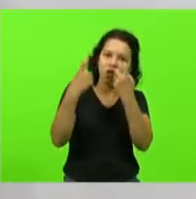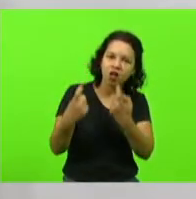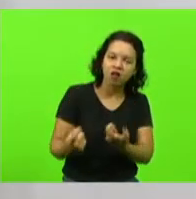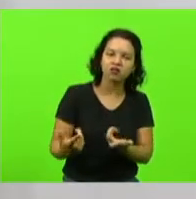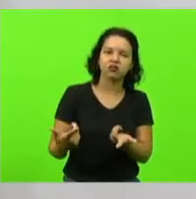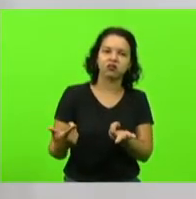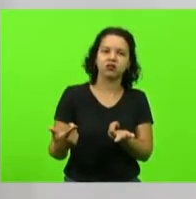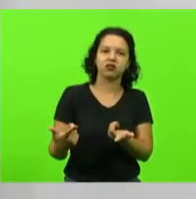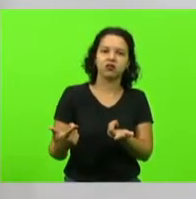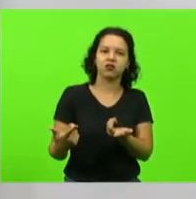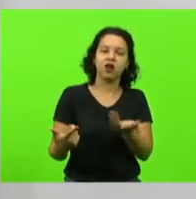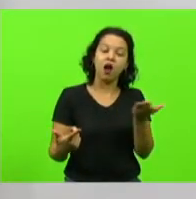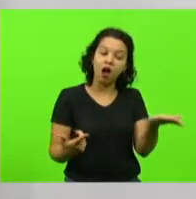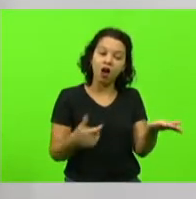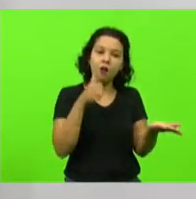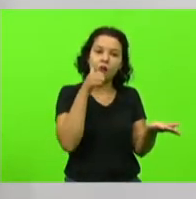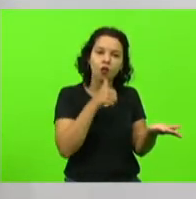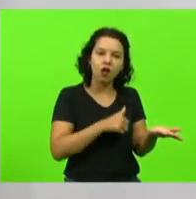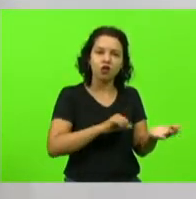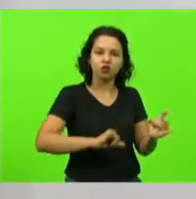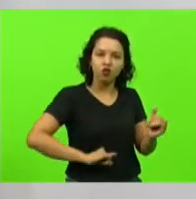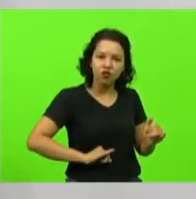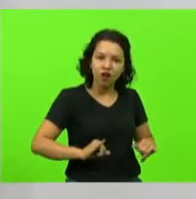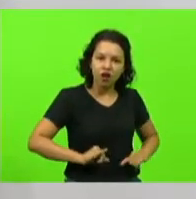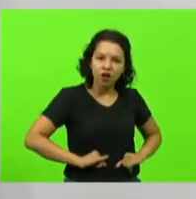a vítima da violência doméstica.